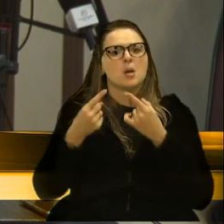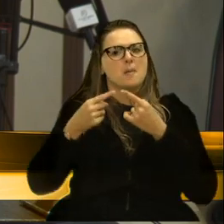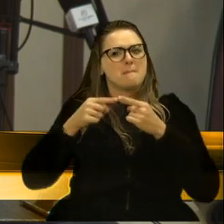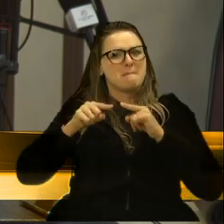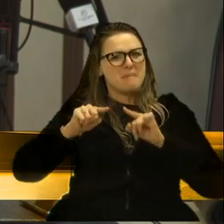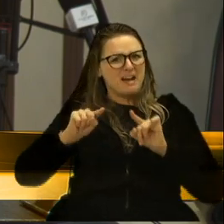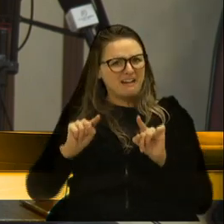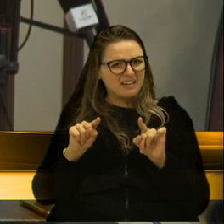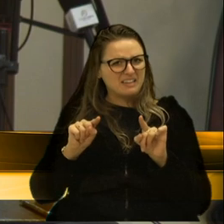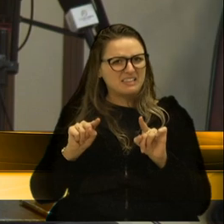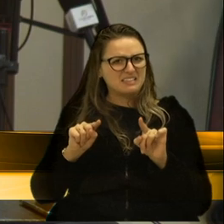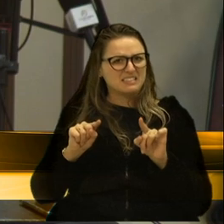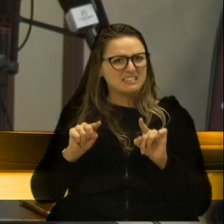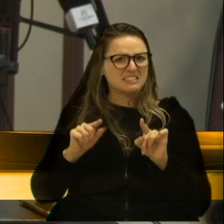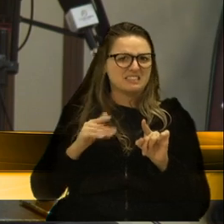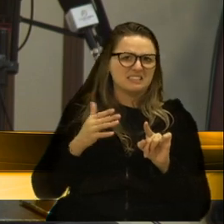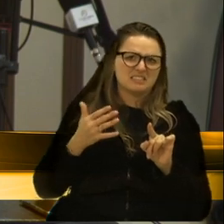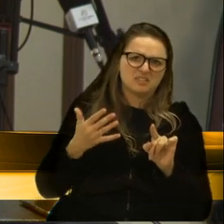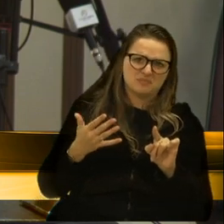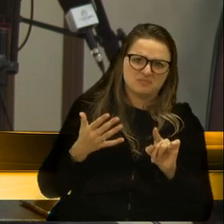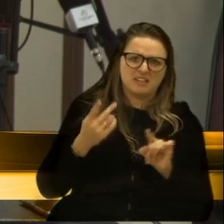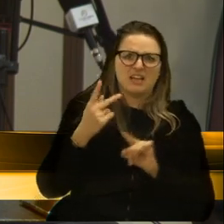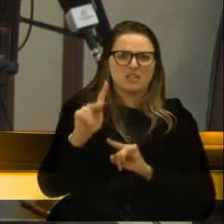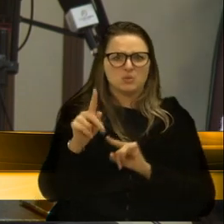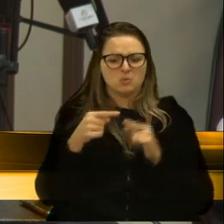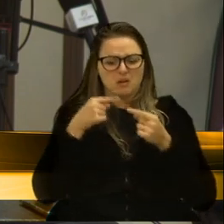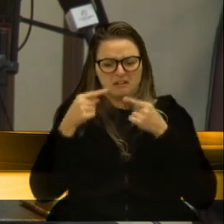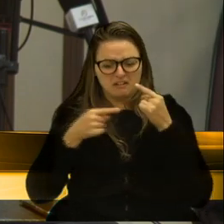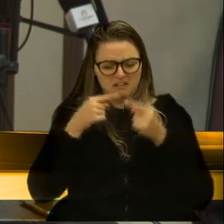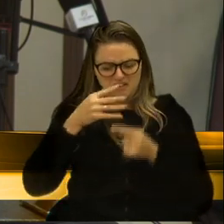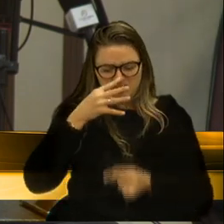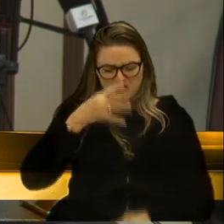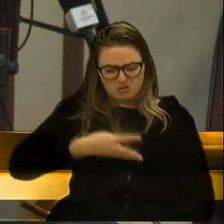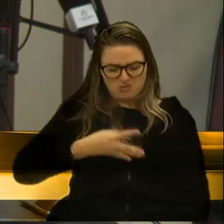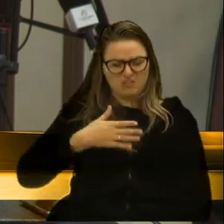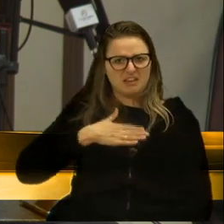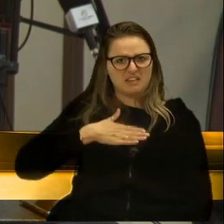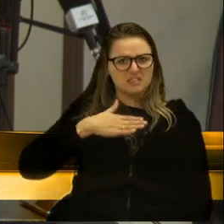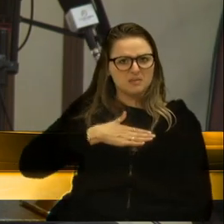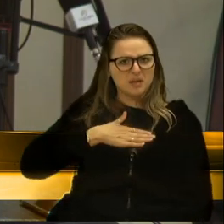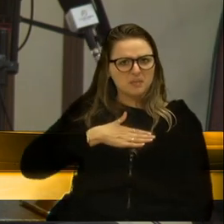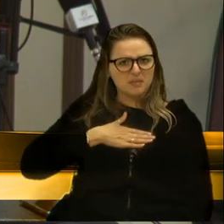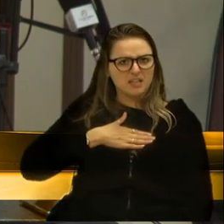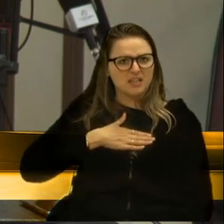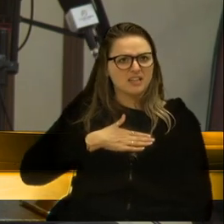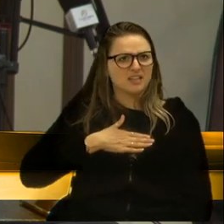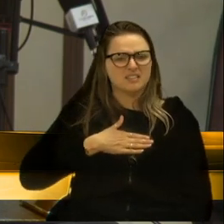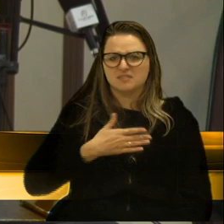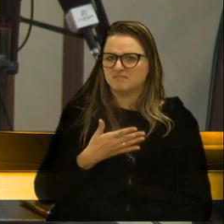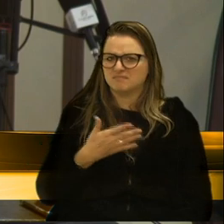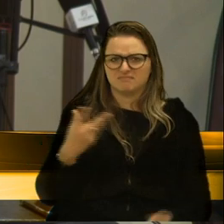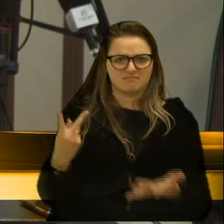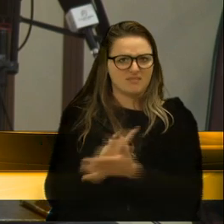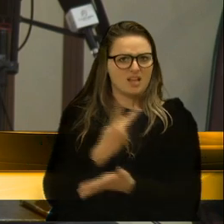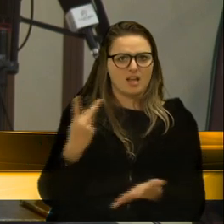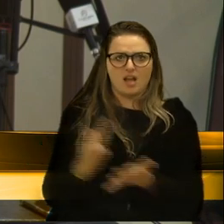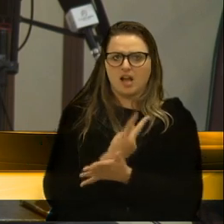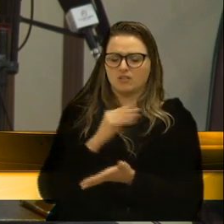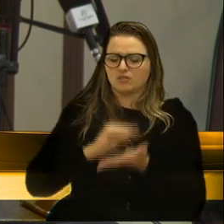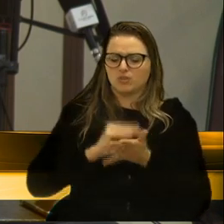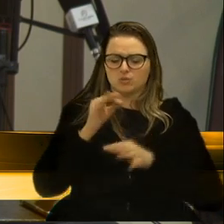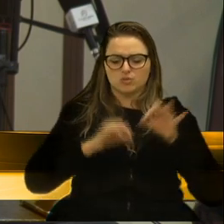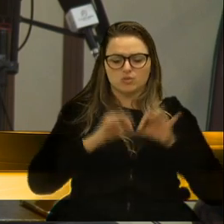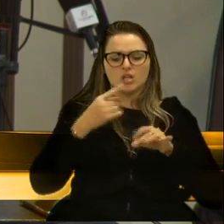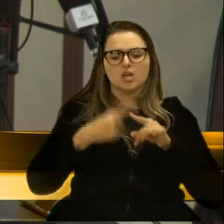críticas a mim dirigidas hoje, de Vossa parte, foram extremamente injustas, porque eu fui lá